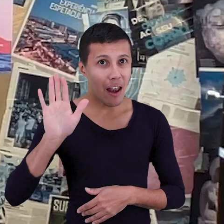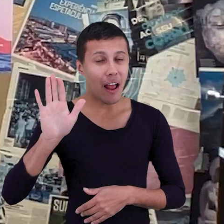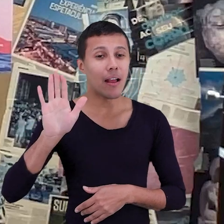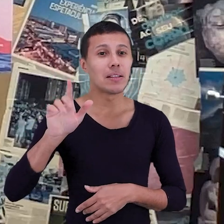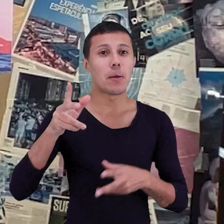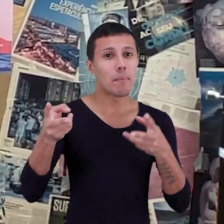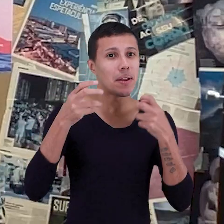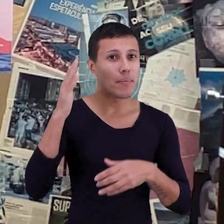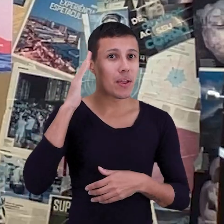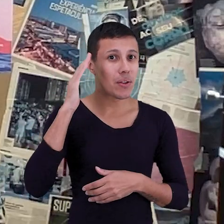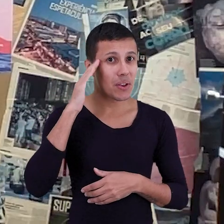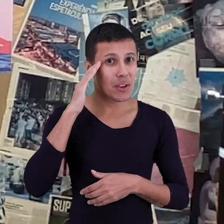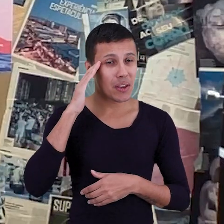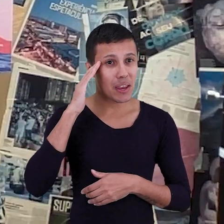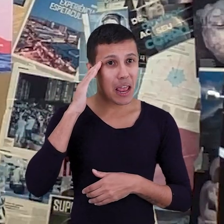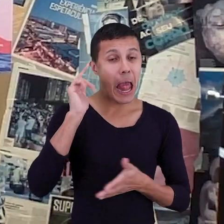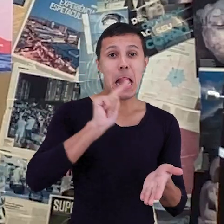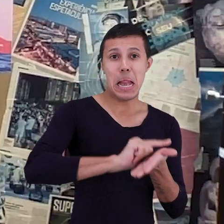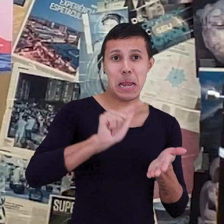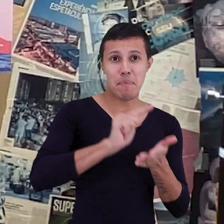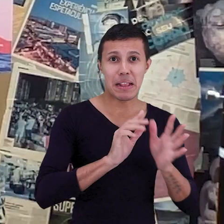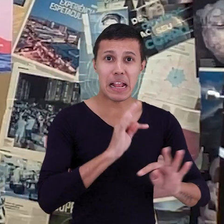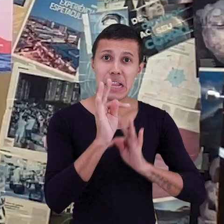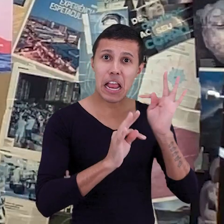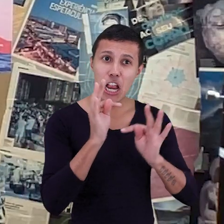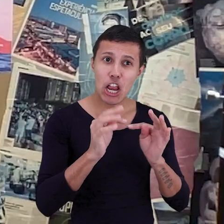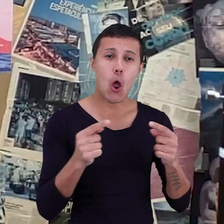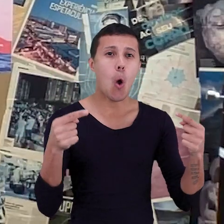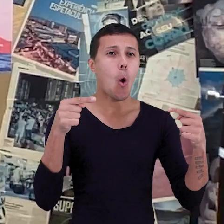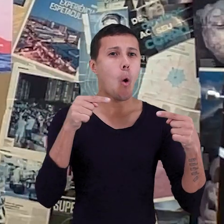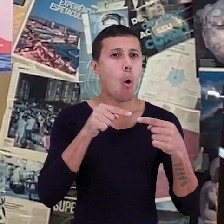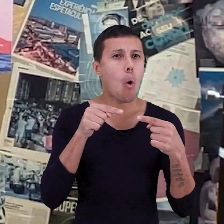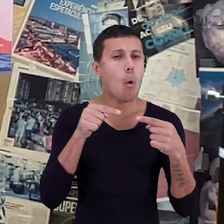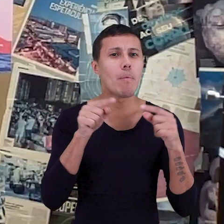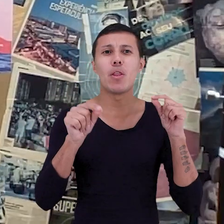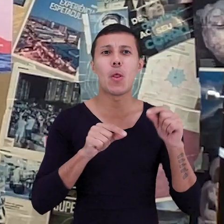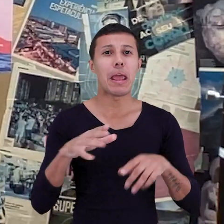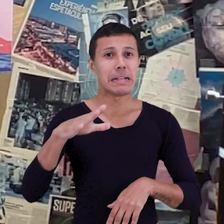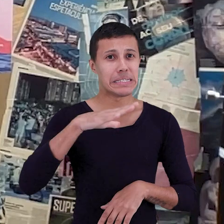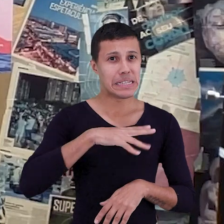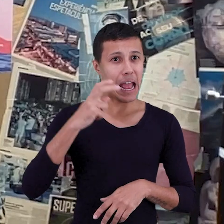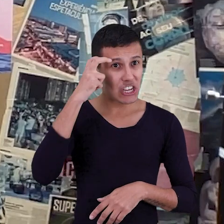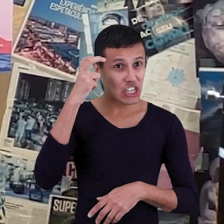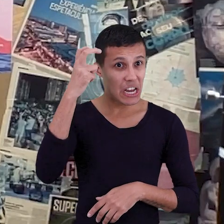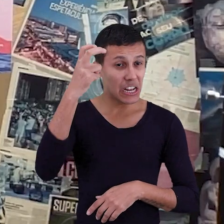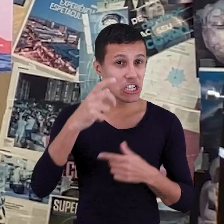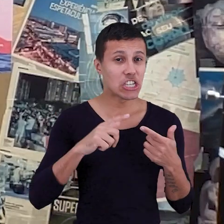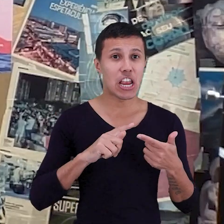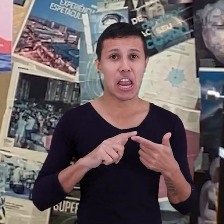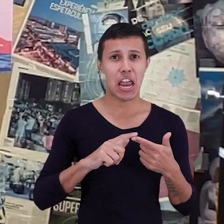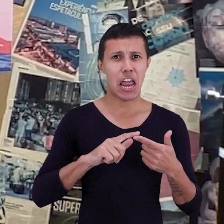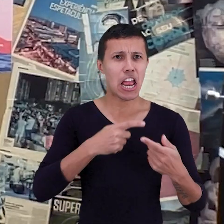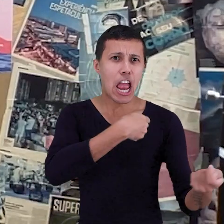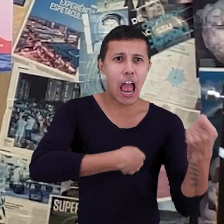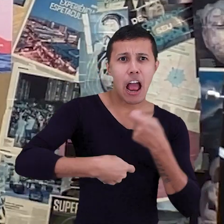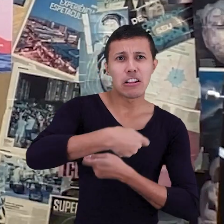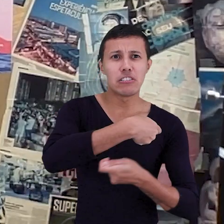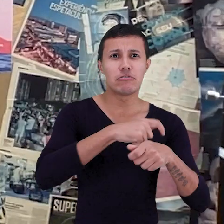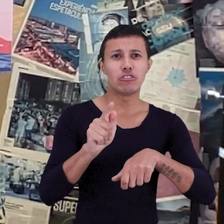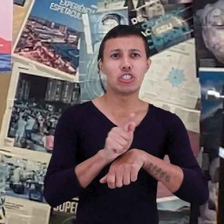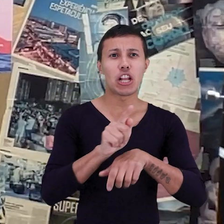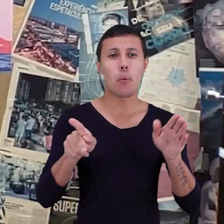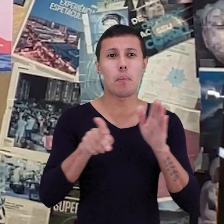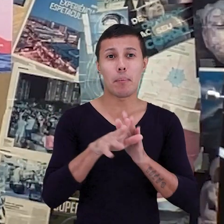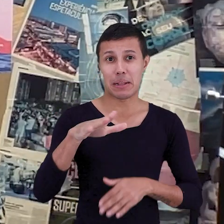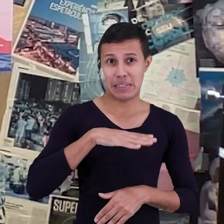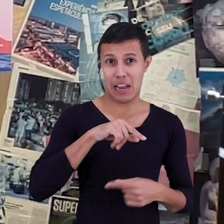no seu caso, uma cleantech tem muito a ver com cidades inteligentes, com gestão de cidades, acho que poderia fazer